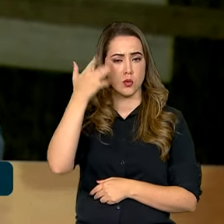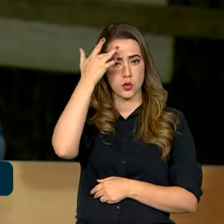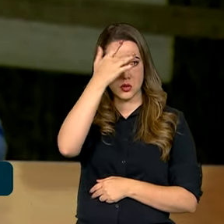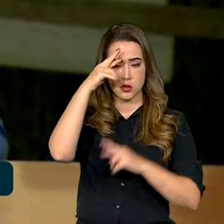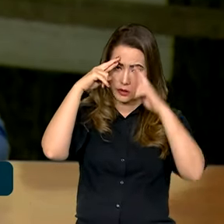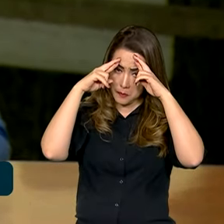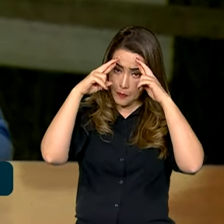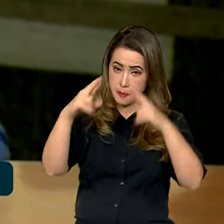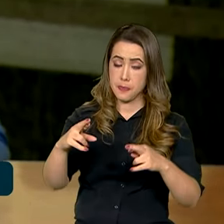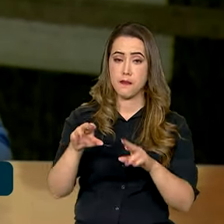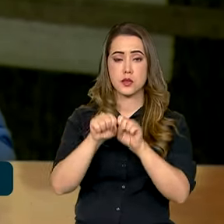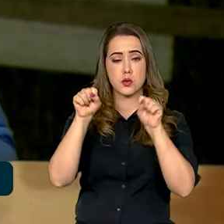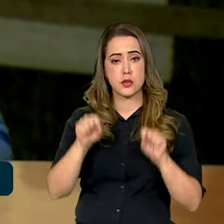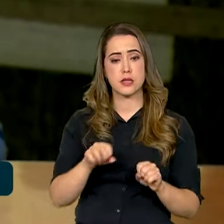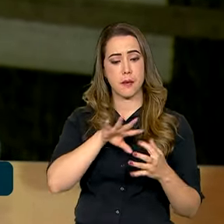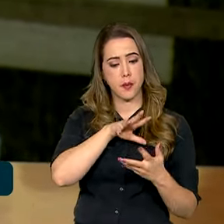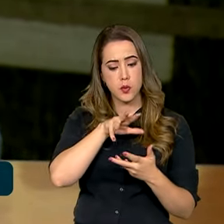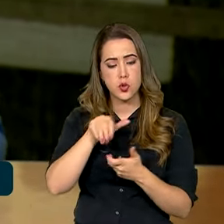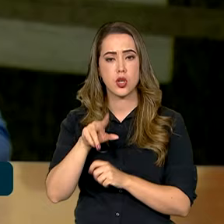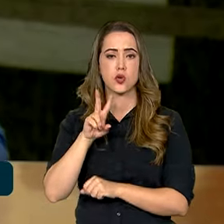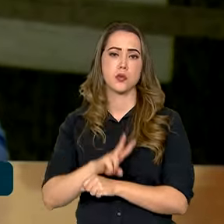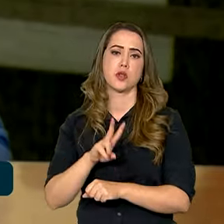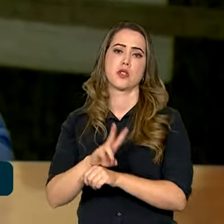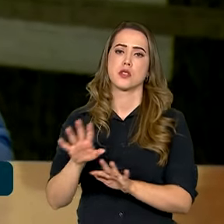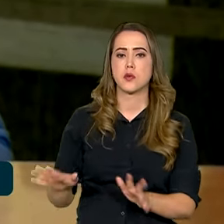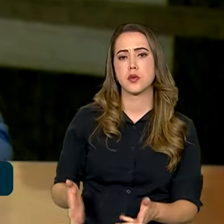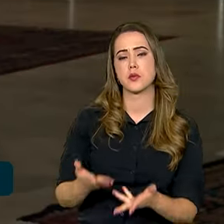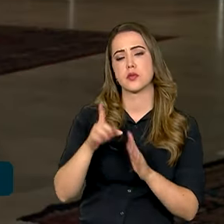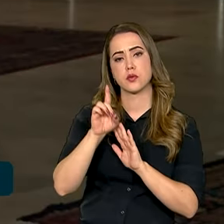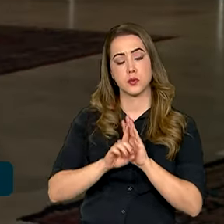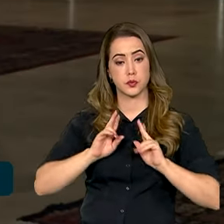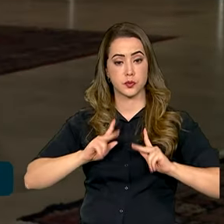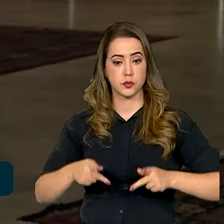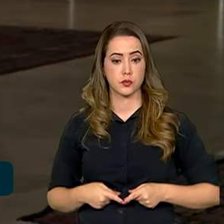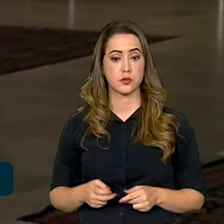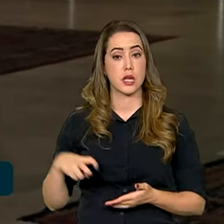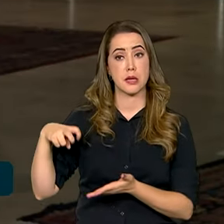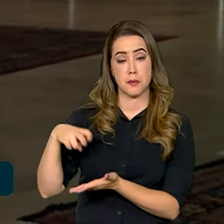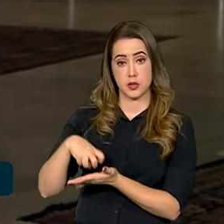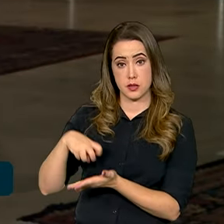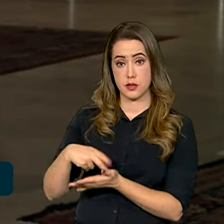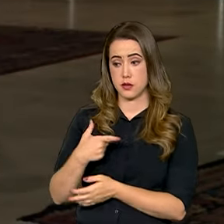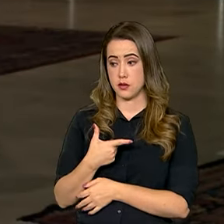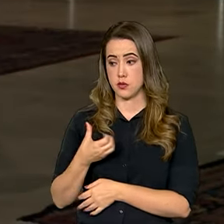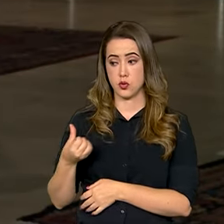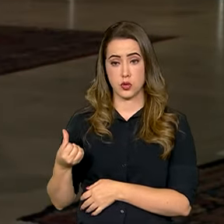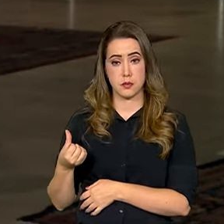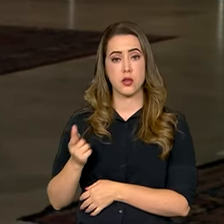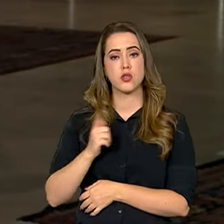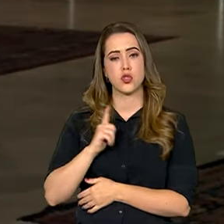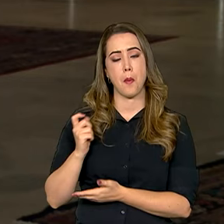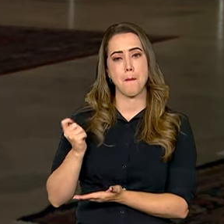o sistema internacional de proteção e promoção aos direitos humanos? Na sentença de 2006, estava prevista